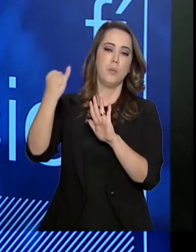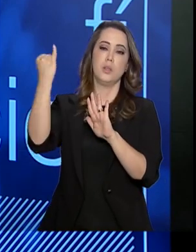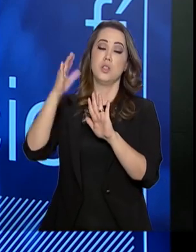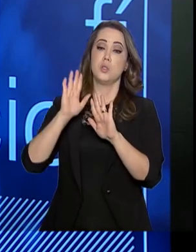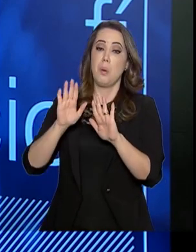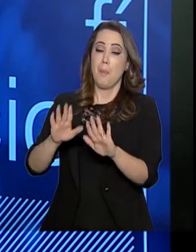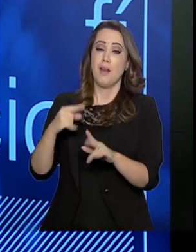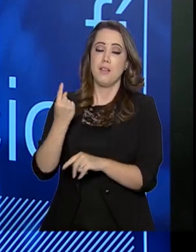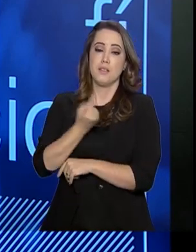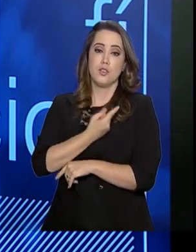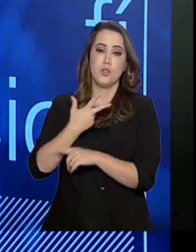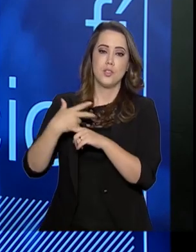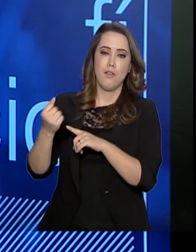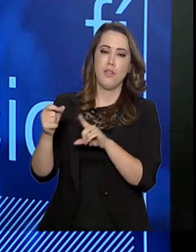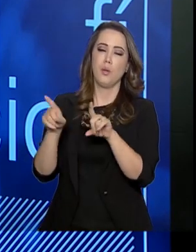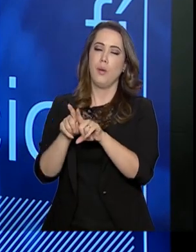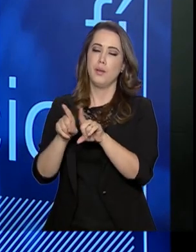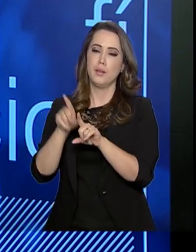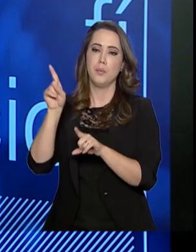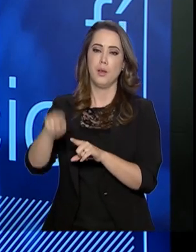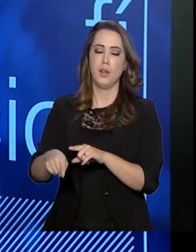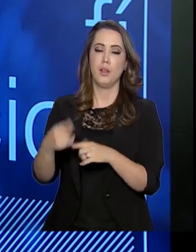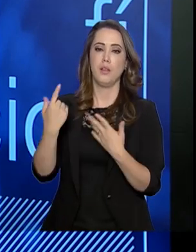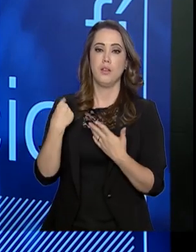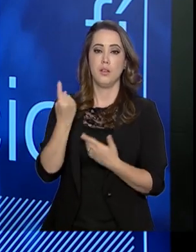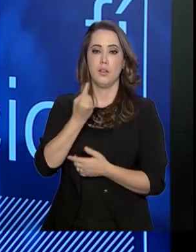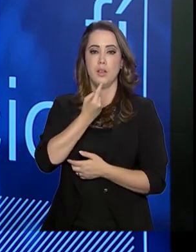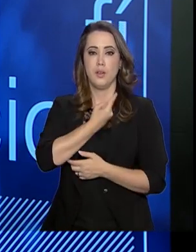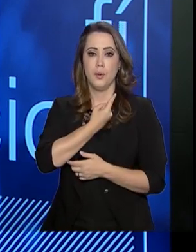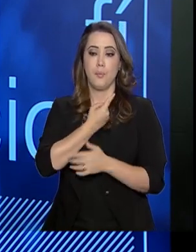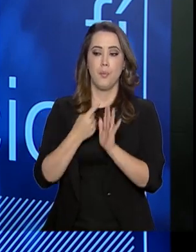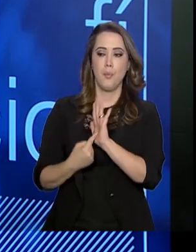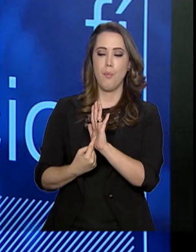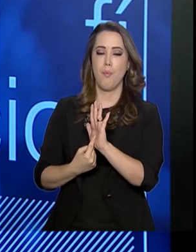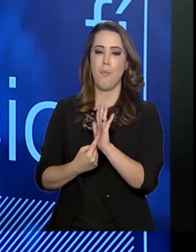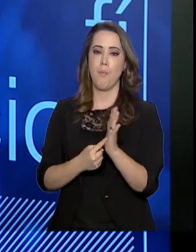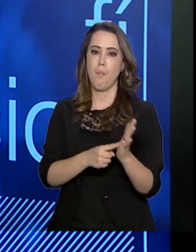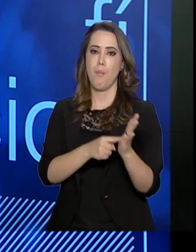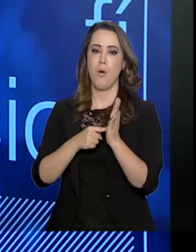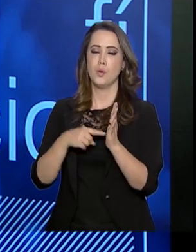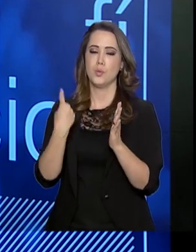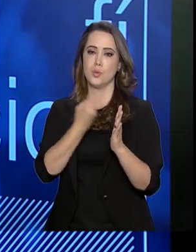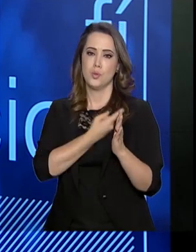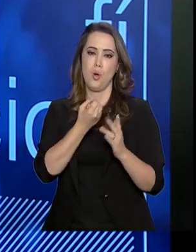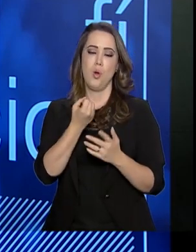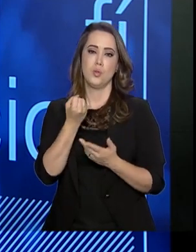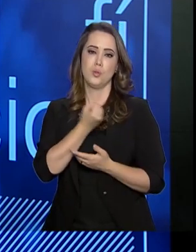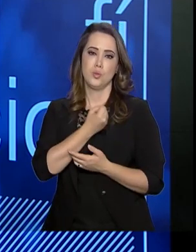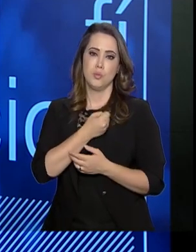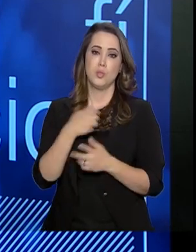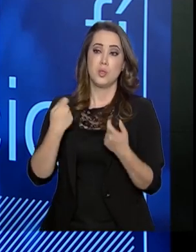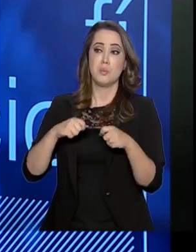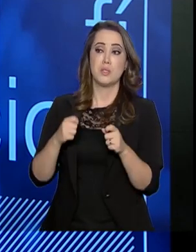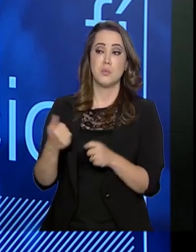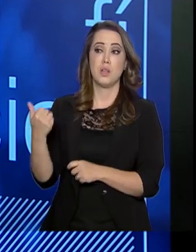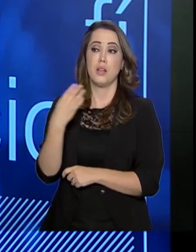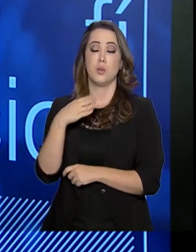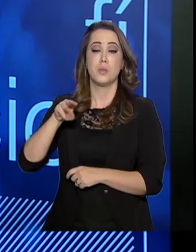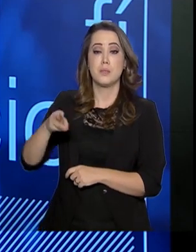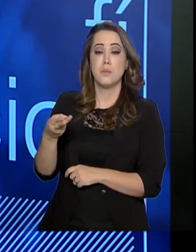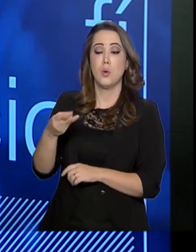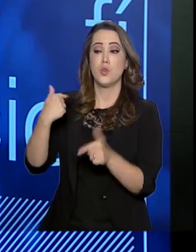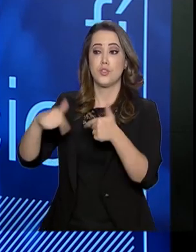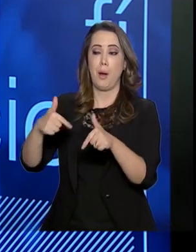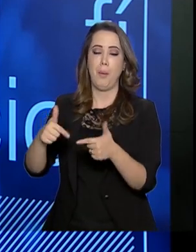o nosso sucesso também é a expressão dos nossos problemas. Nós queremos ter 14 milhões de postos de trabalho e não 14